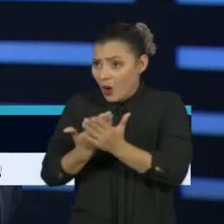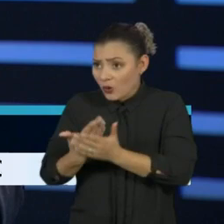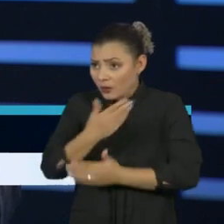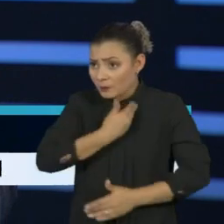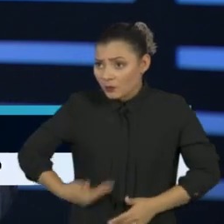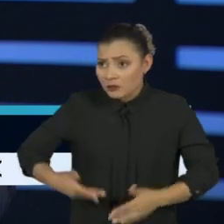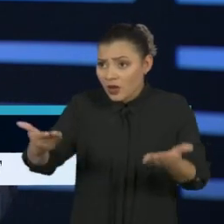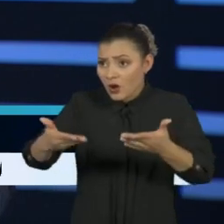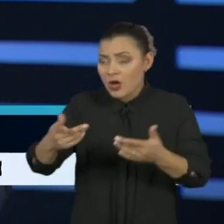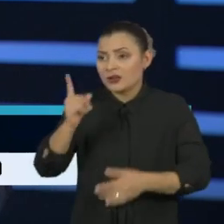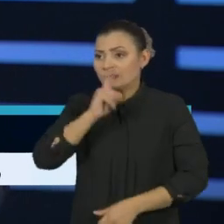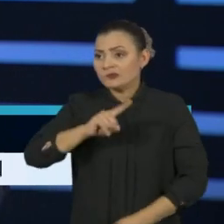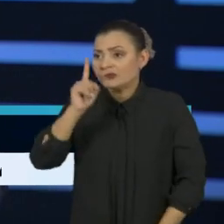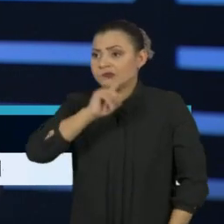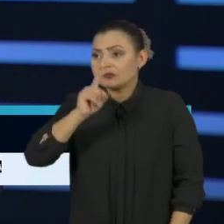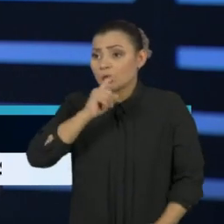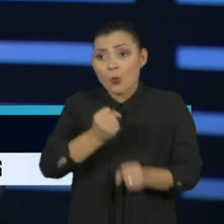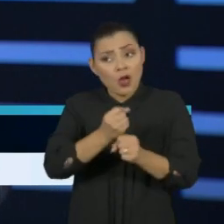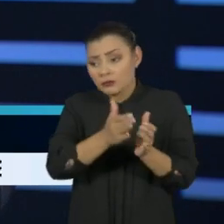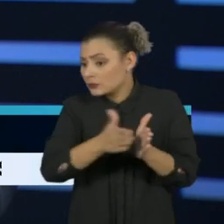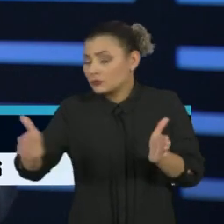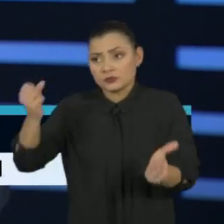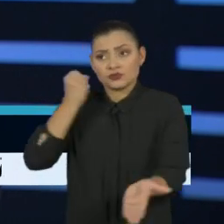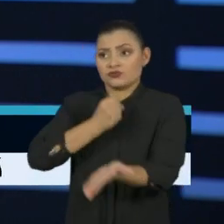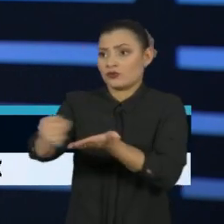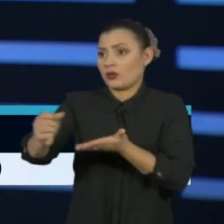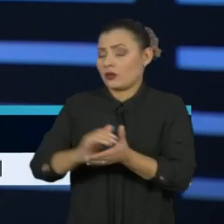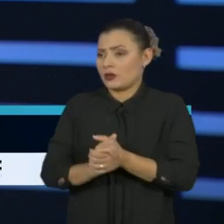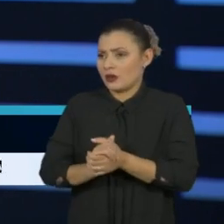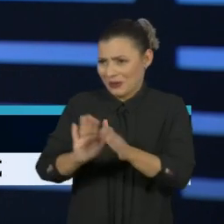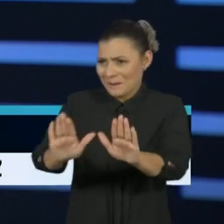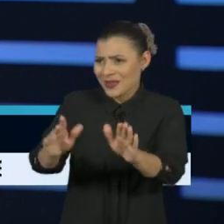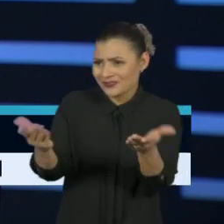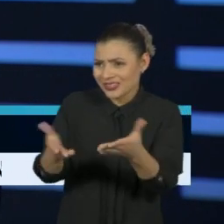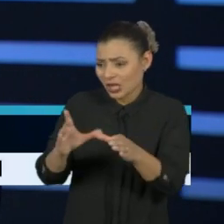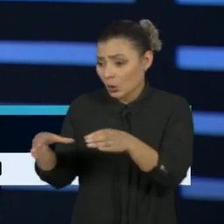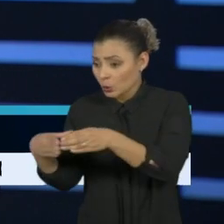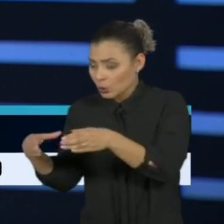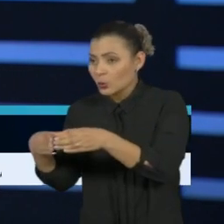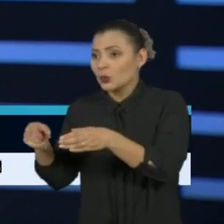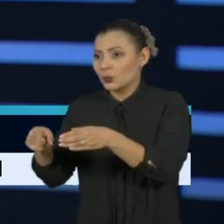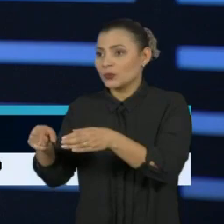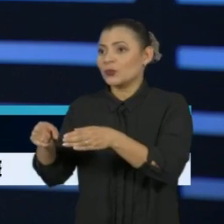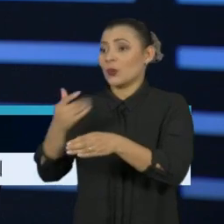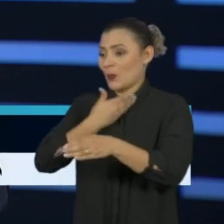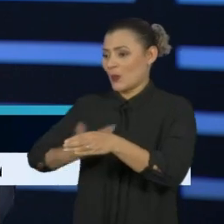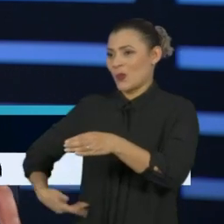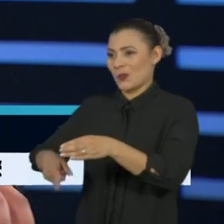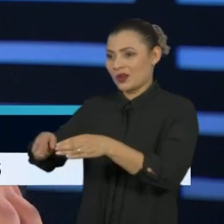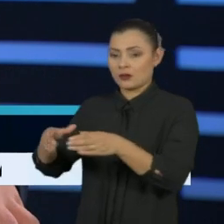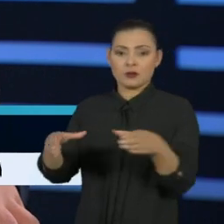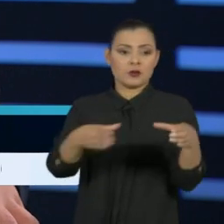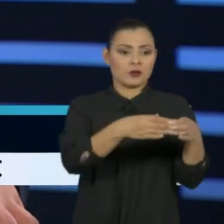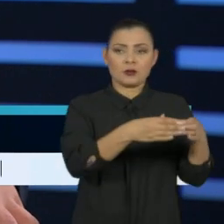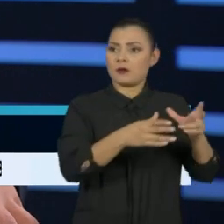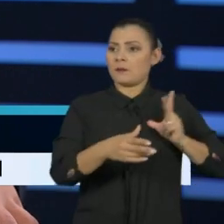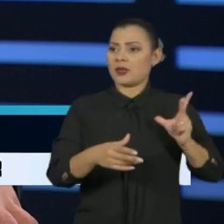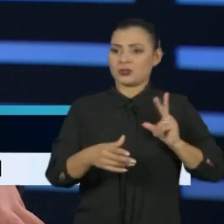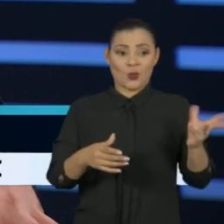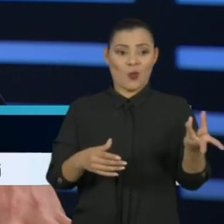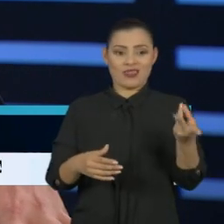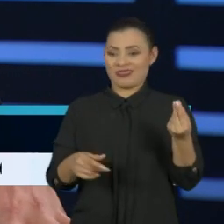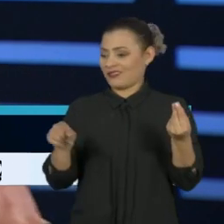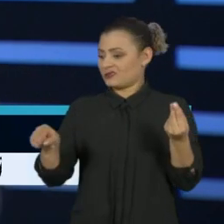completamente comprometido no ano inteiro. Ou seja, você vai ter dois grupos, um grupo do ensino público e um grupo do ensino privado de qualidade,